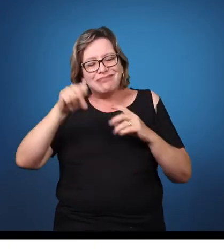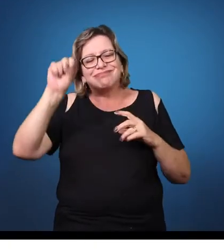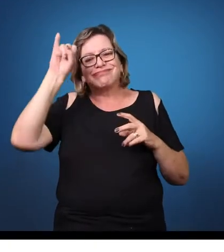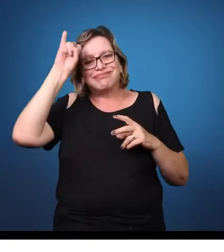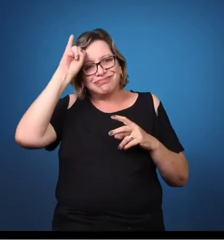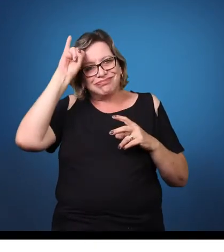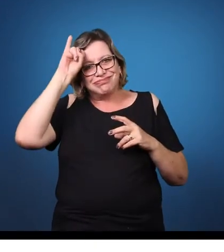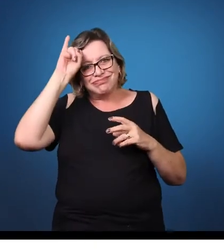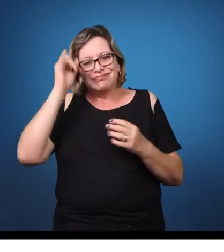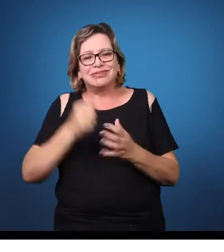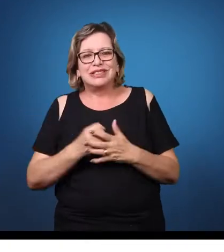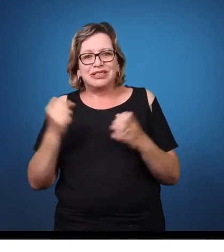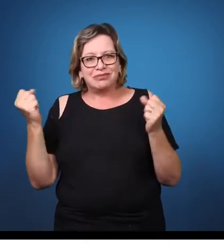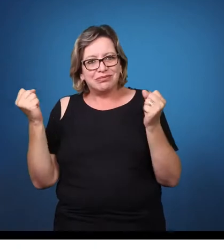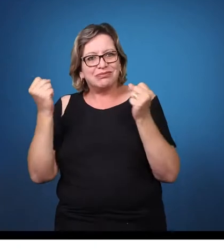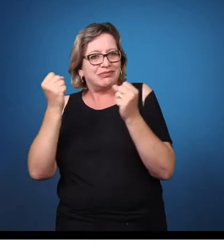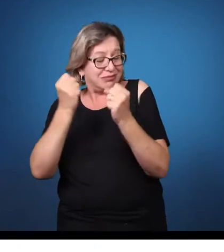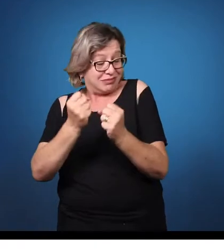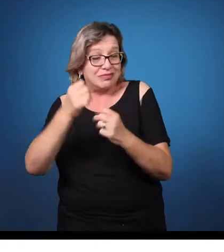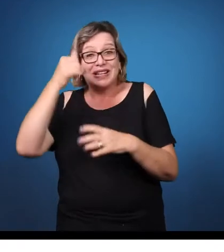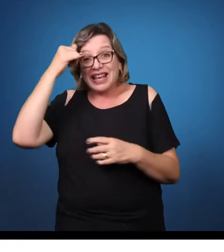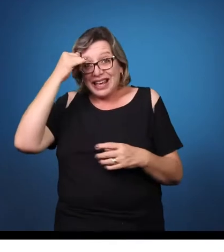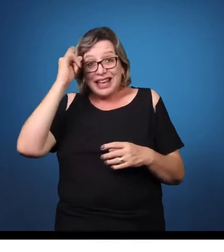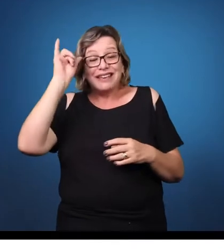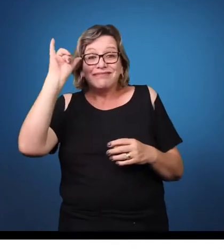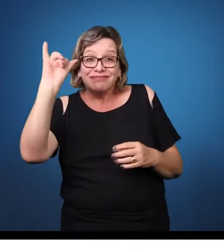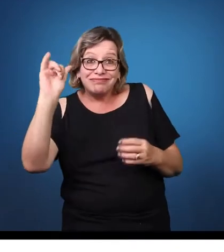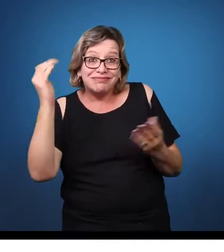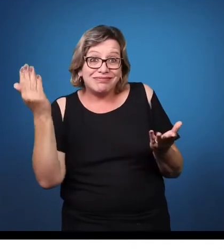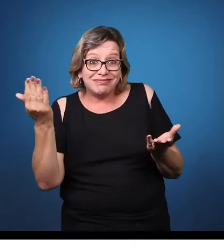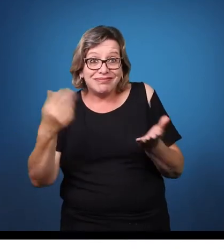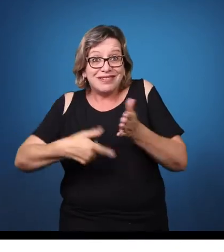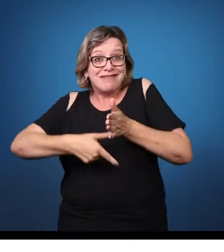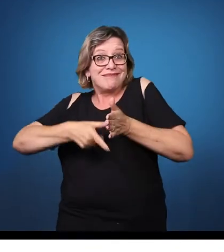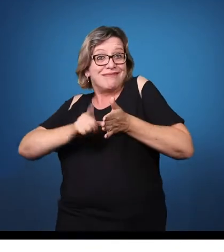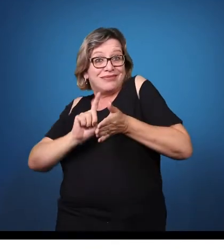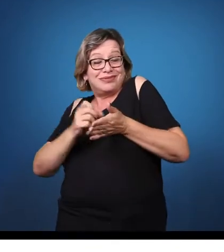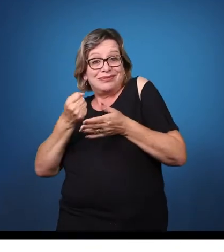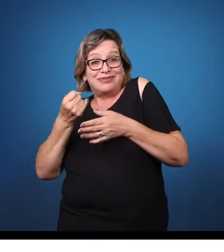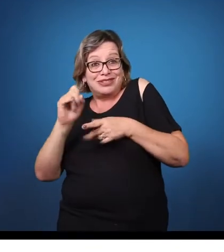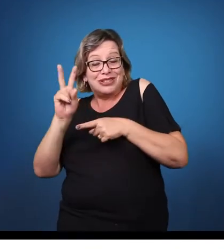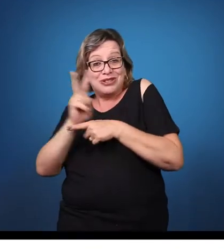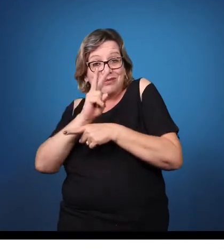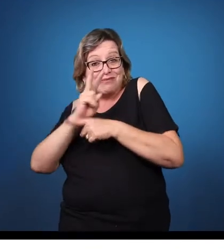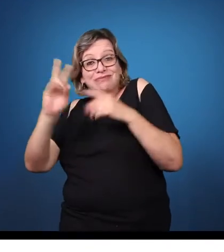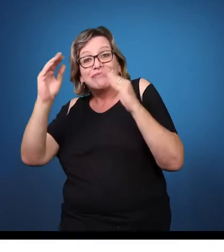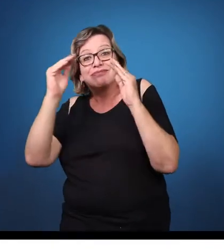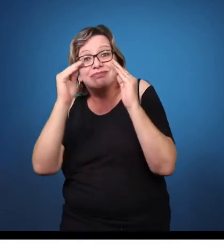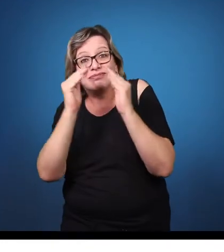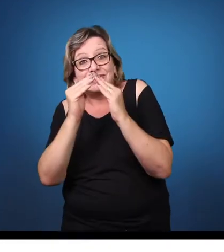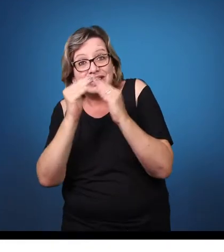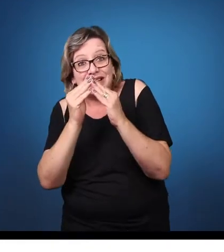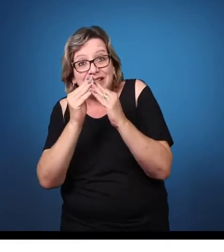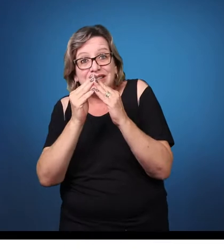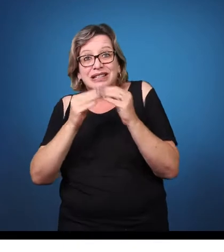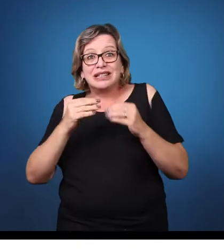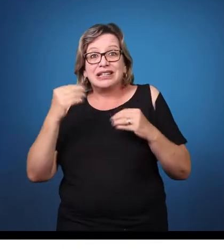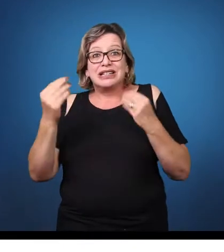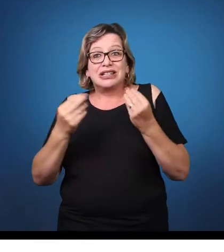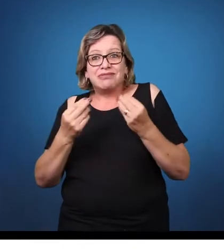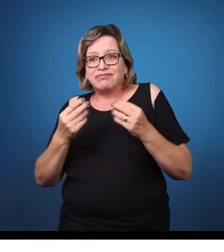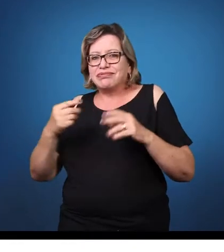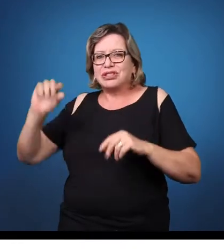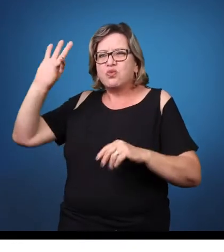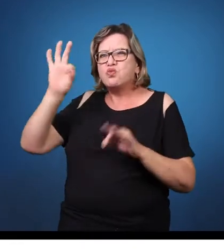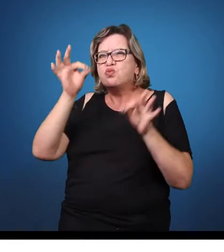Não deixasse evoluir o mosquito da dengue. Muito bom. Pessoal, nós vamos fazer um pequeno intervalo. Já de antemão, lhe agradeço as suas primeiras